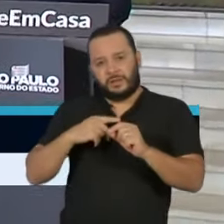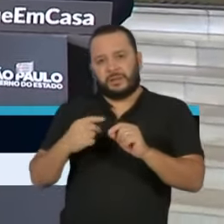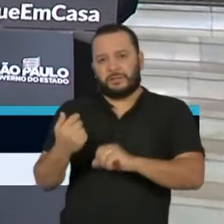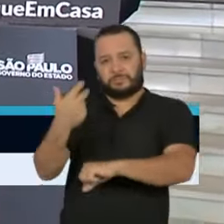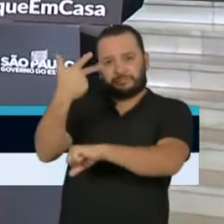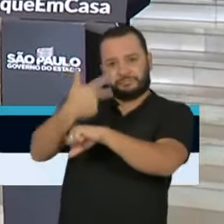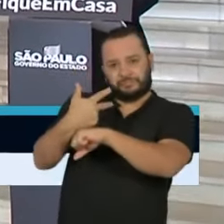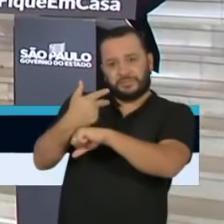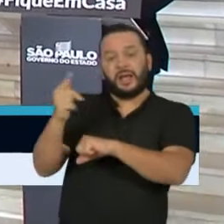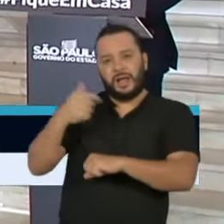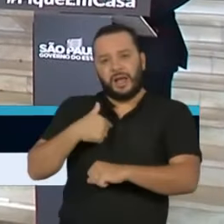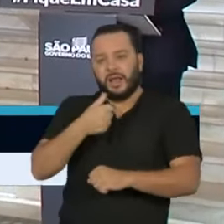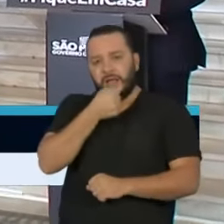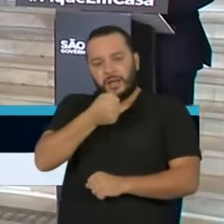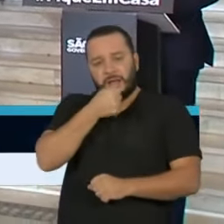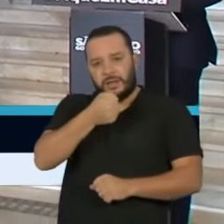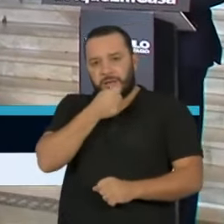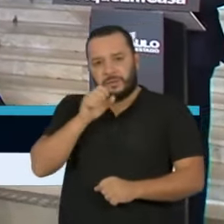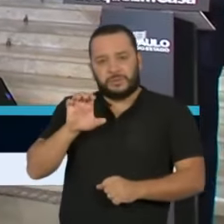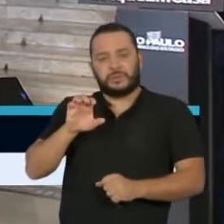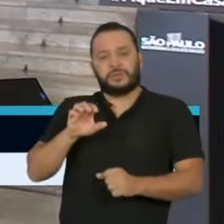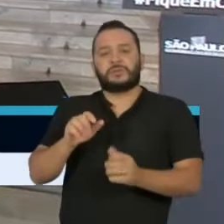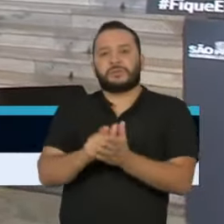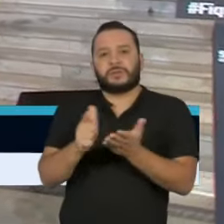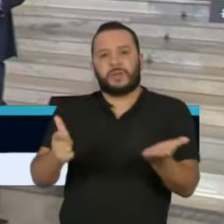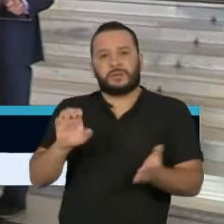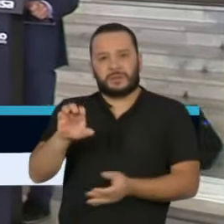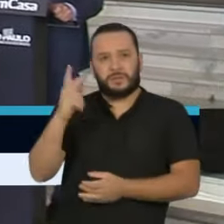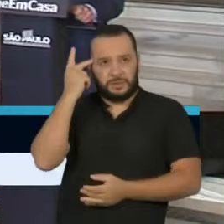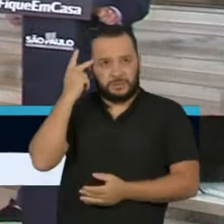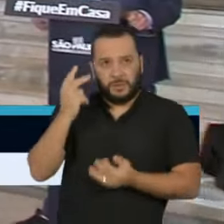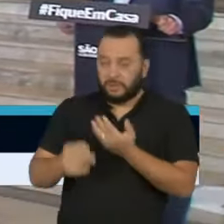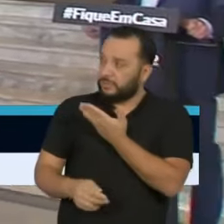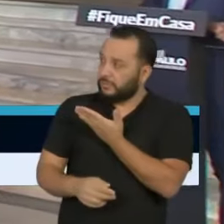do Jornal Estado de São Paulo. Boa tarde, Paloma. Sua pergunta, por favor.